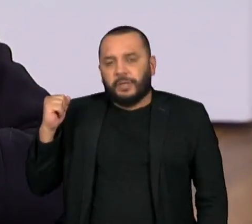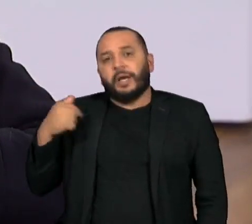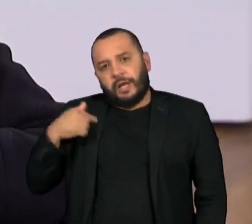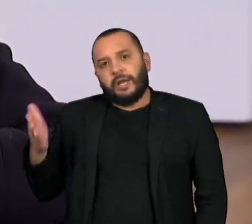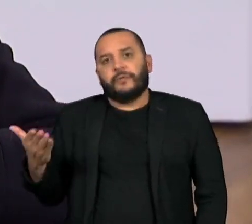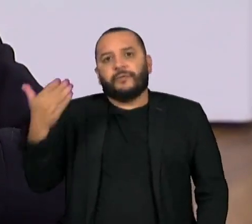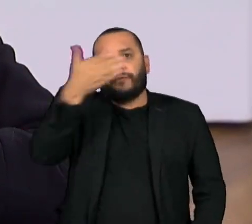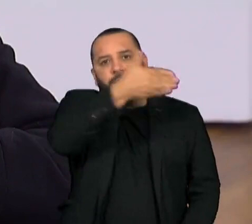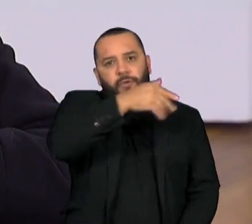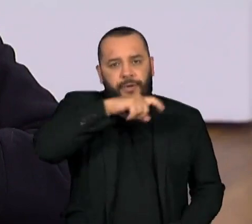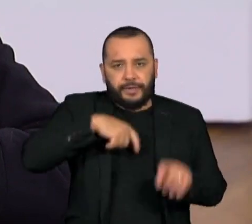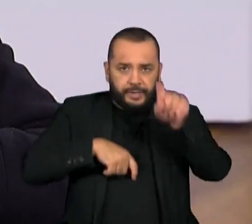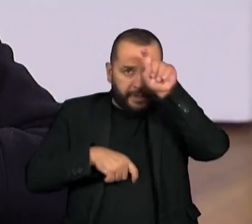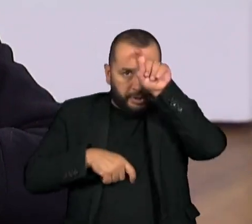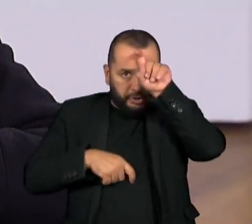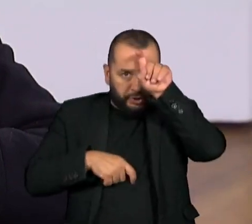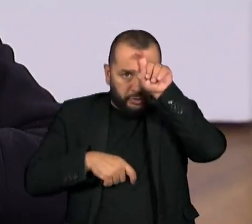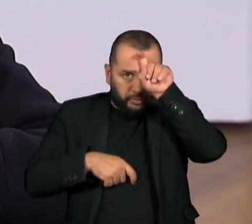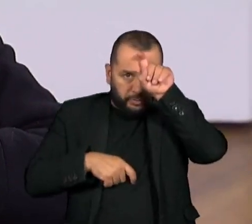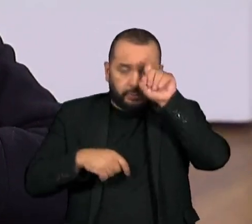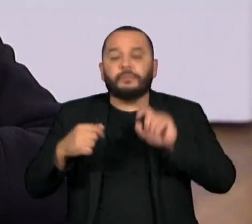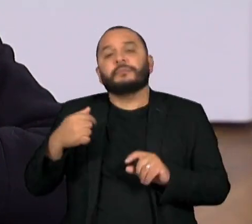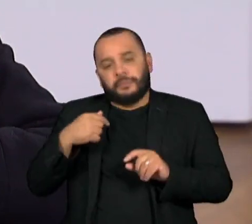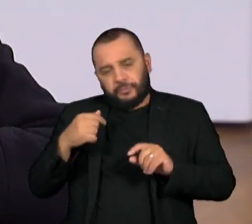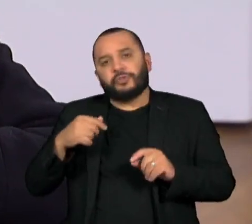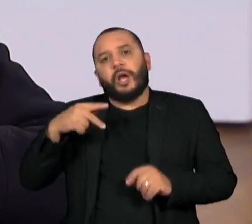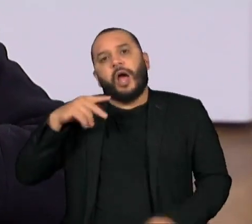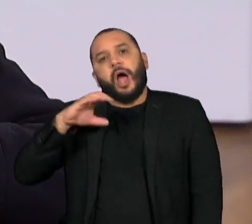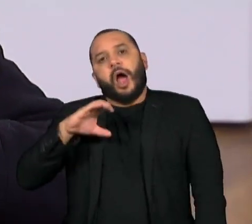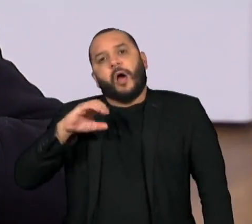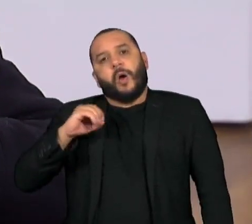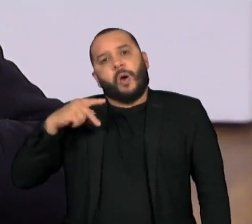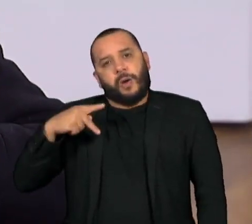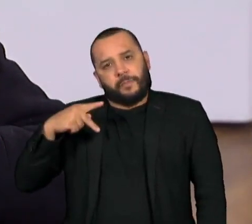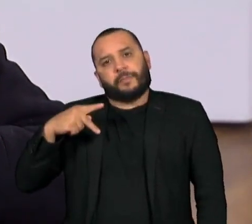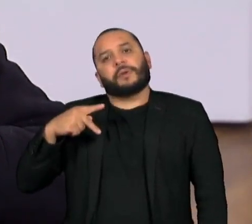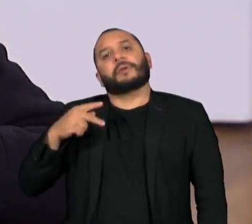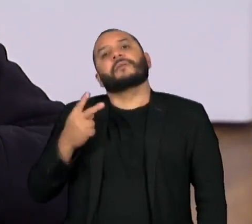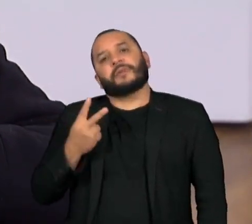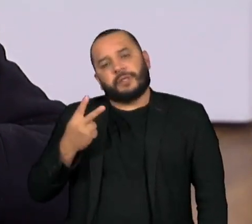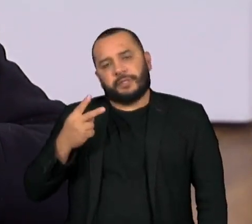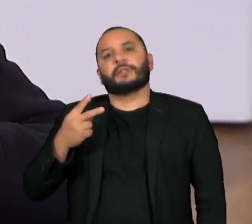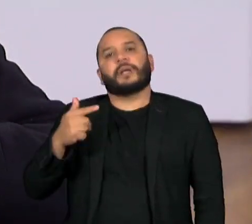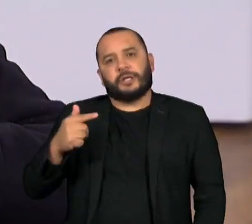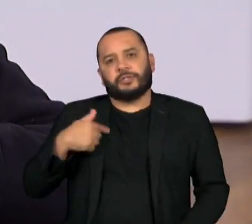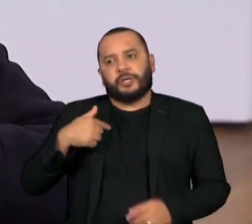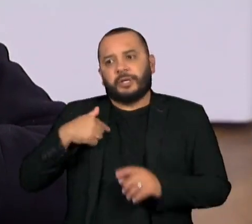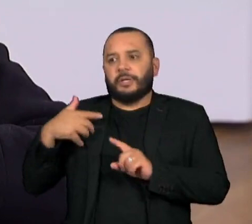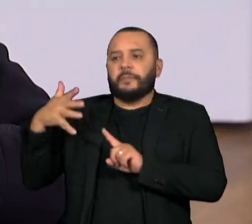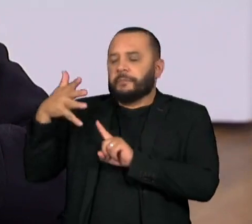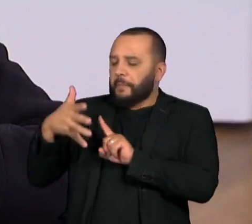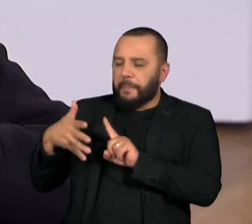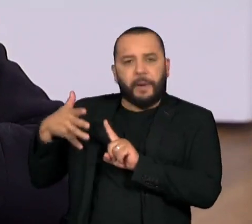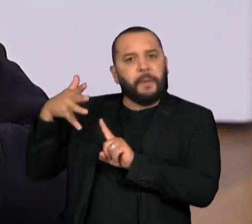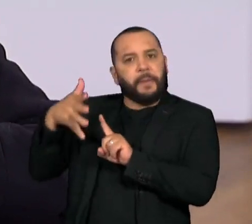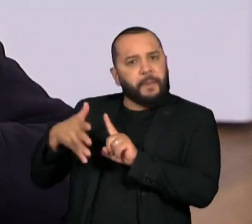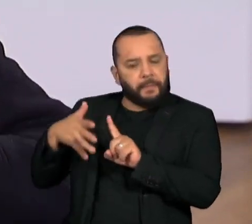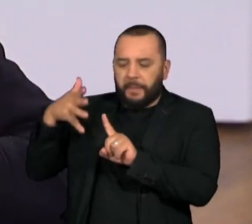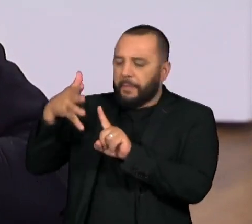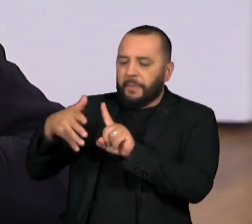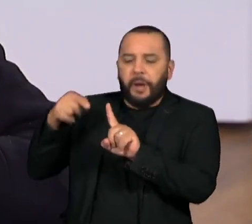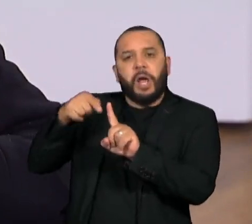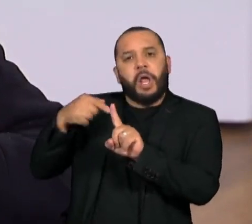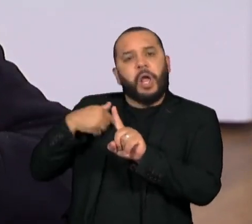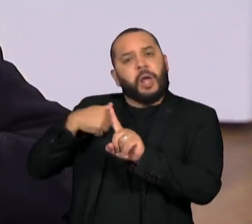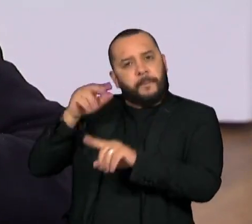no Egito, e fez um discurso dizendo que ia proteger a Amazônia, que ia